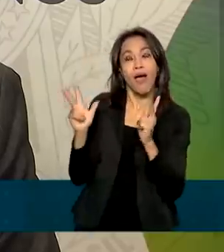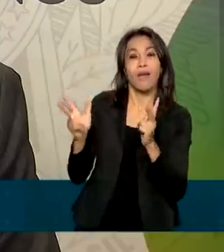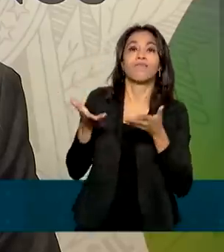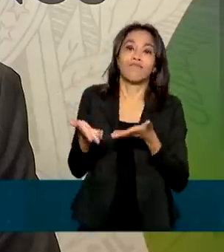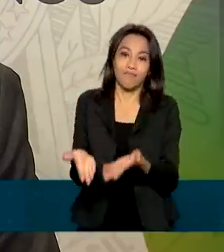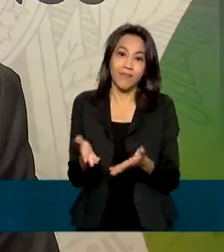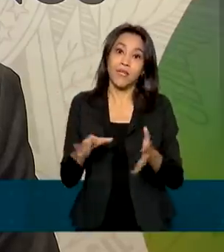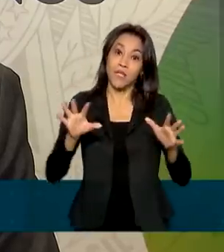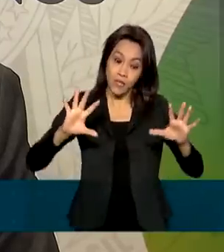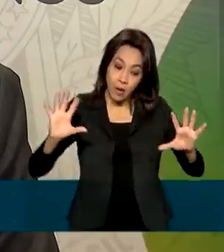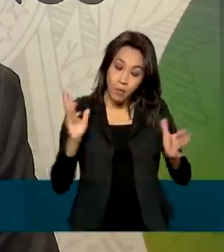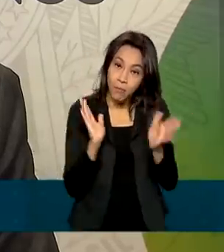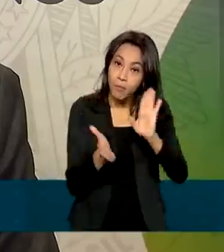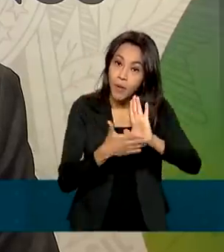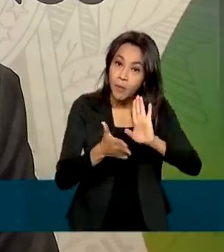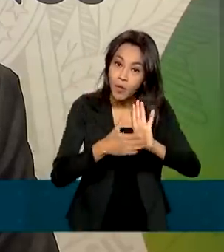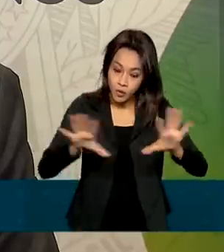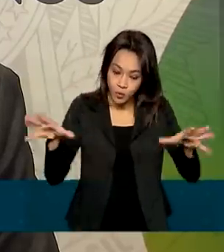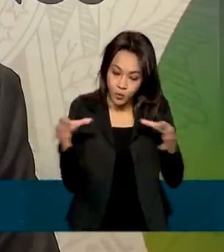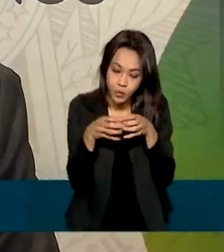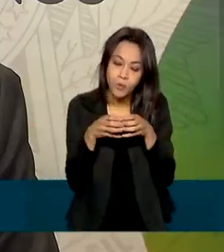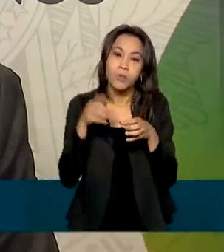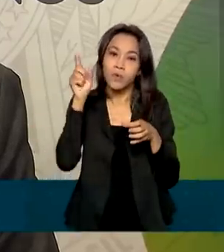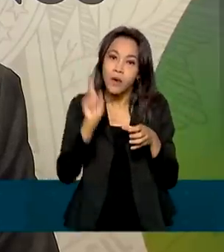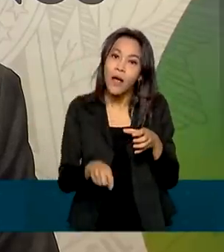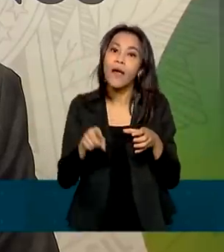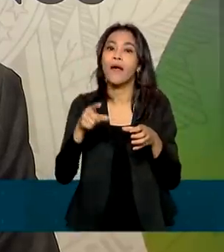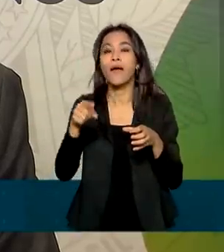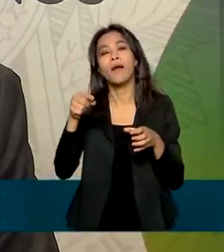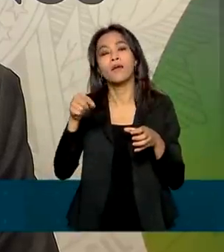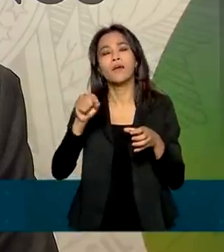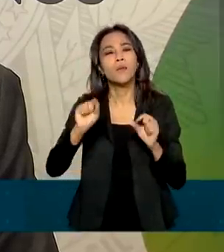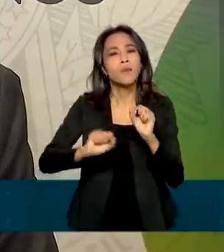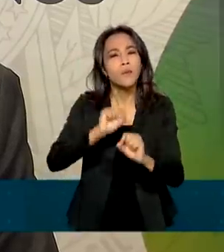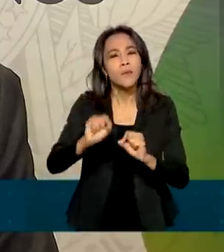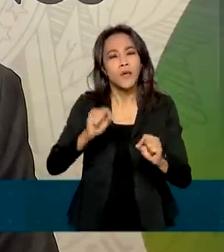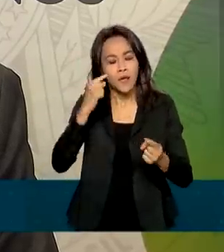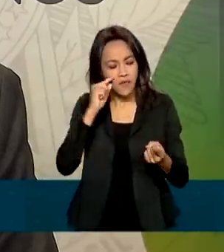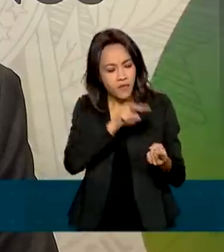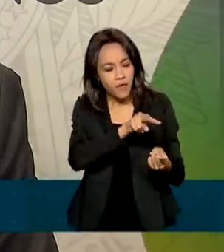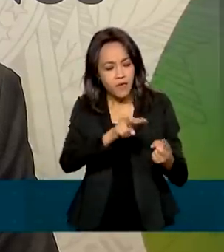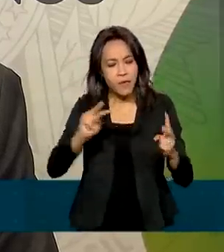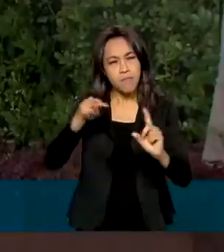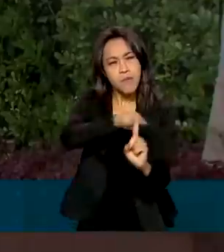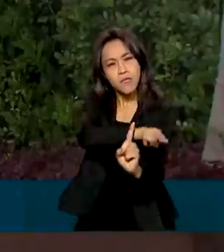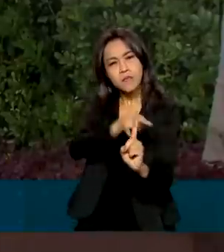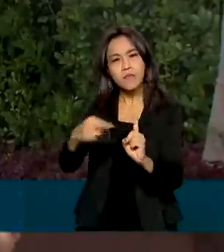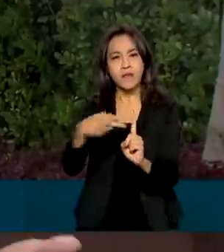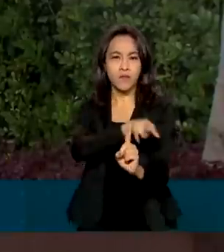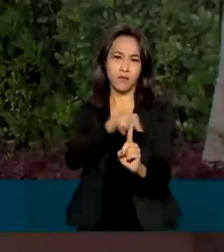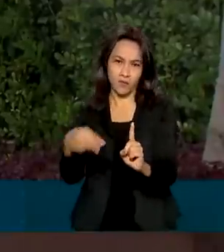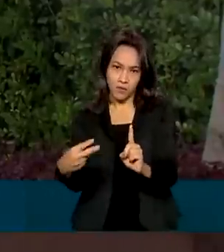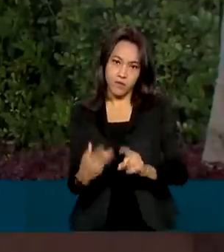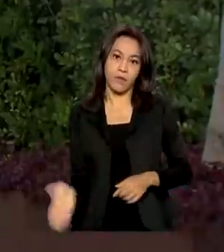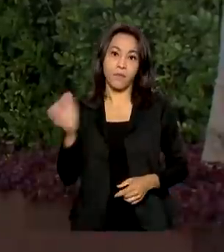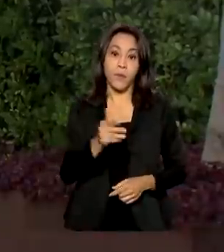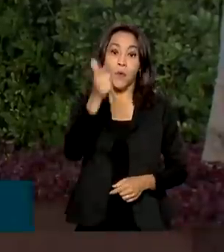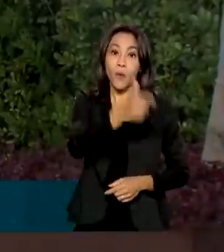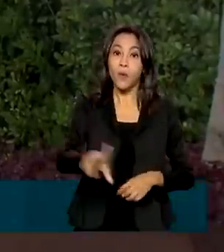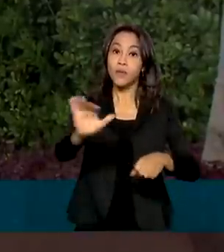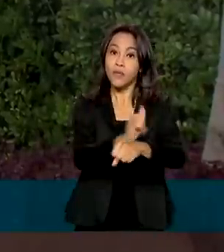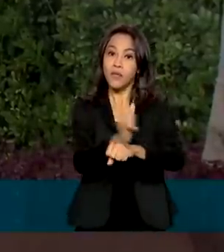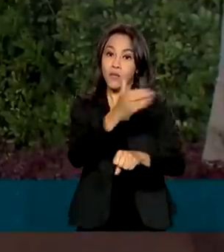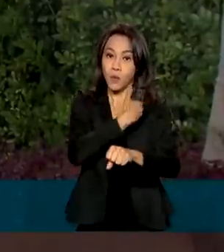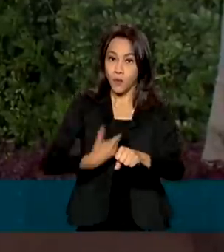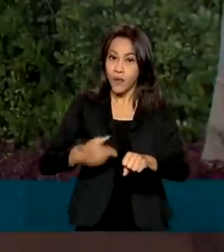do comitê é justamente de enfrentar o problema da doença rara desde essas diferentes perspectivas. Outra iniciativa do governo é uma